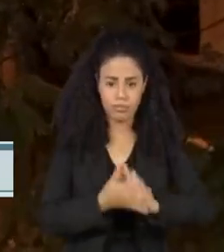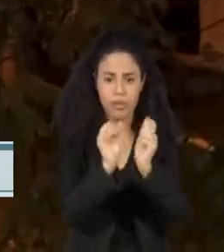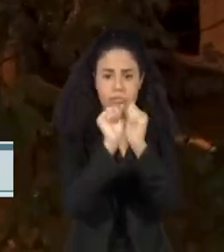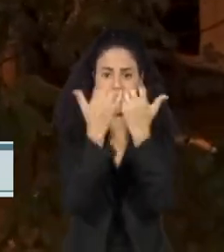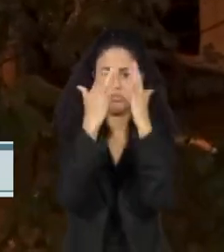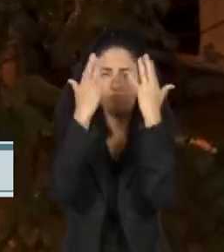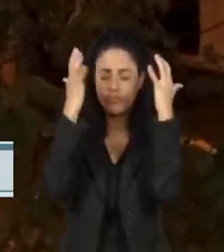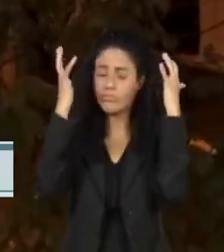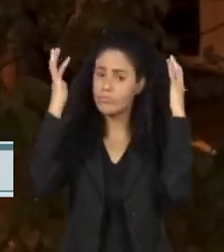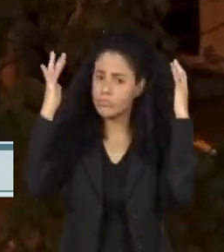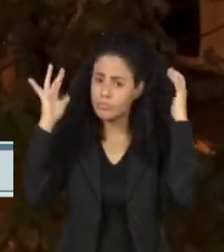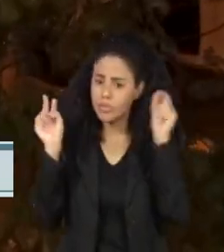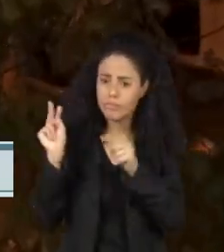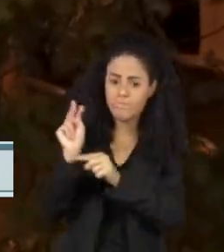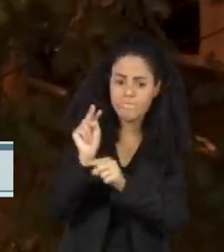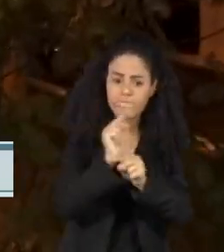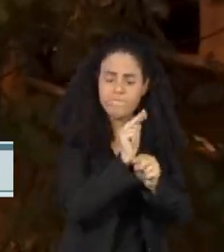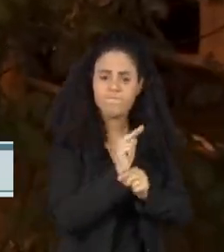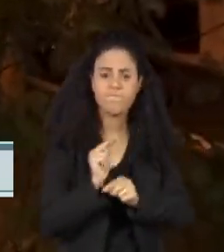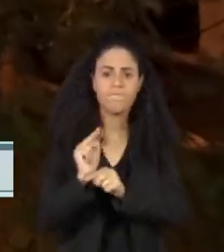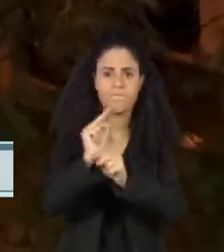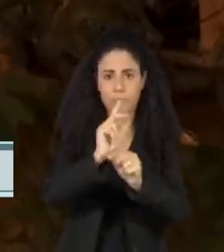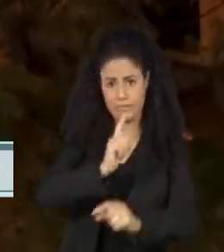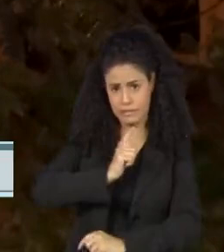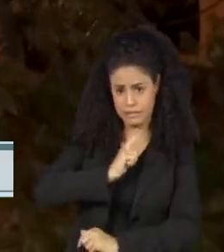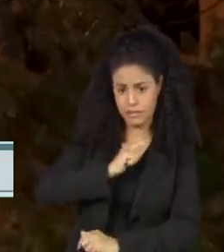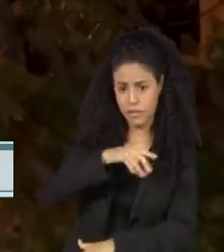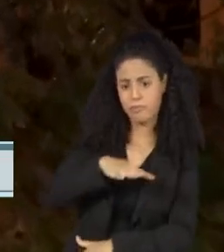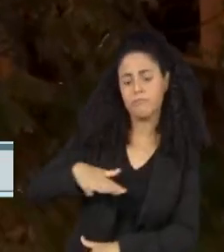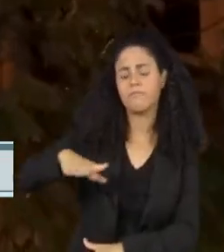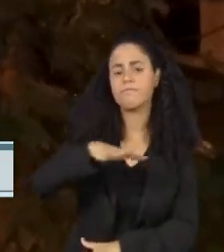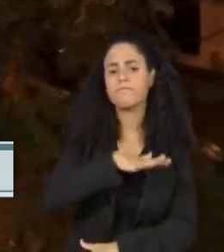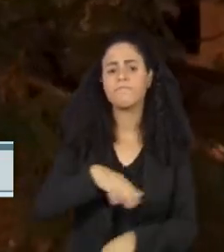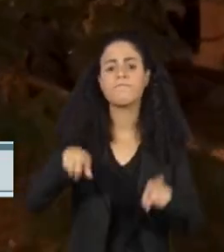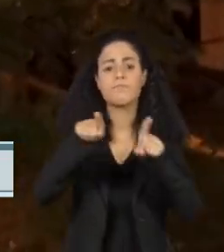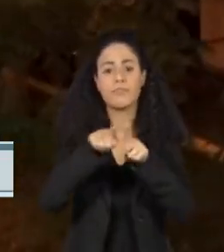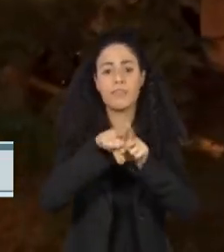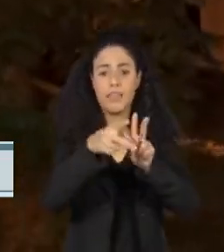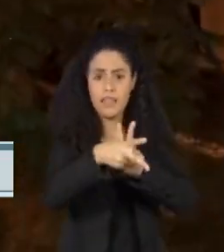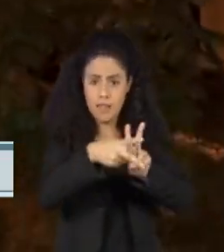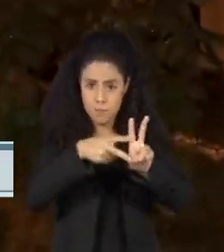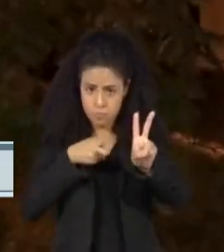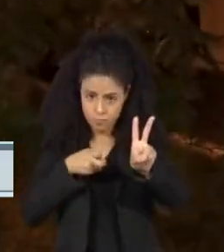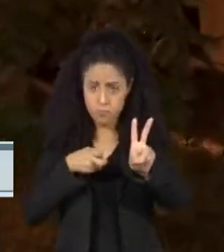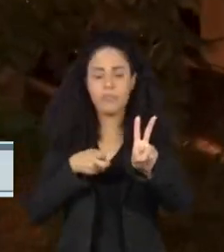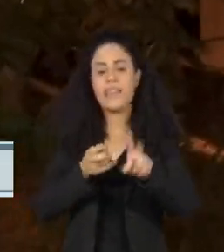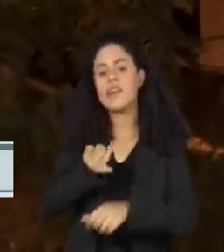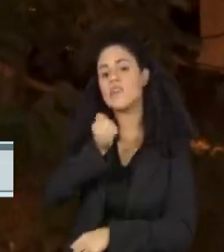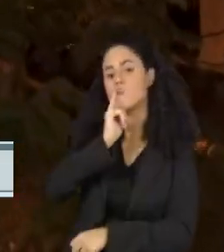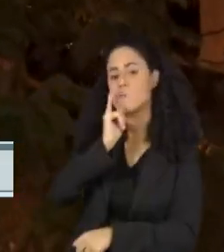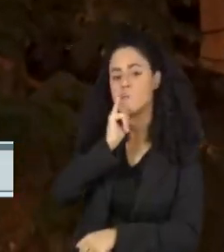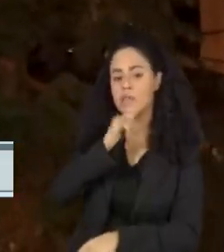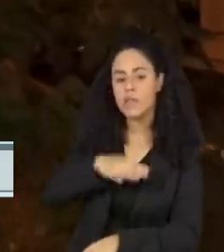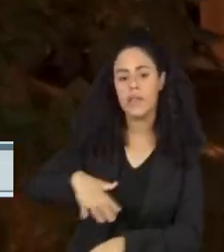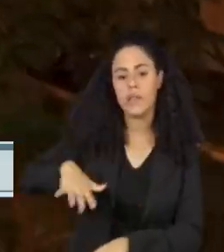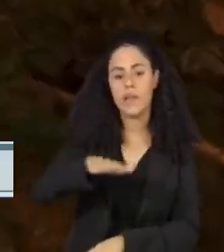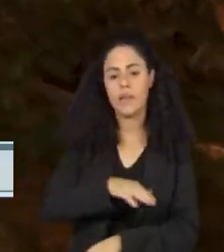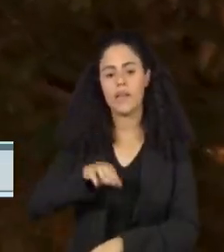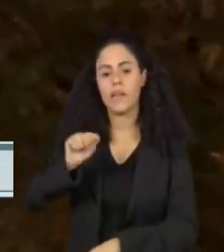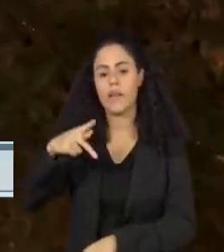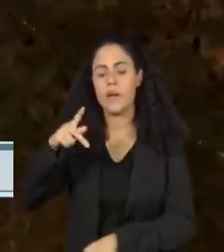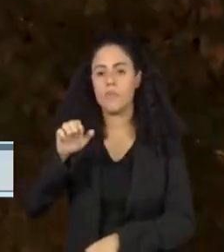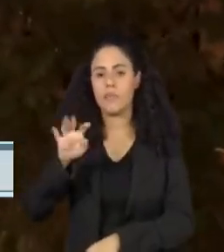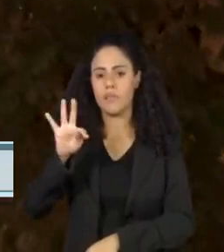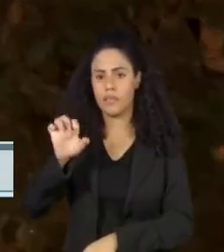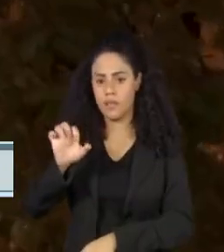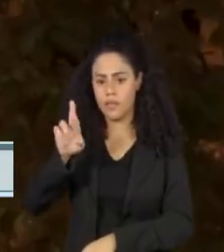extrativistas e das unidades de conservação, também estão as terras indígenas, como foi o caso do território Apiterewa, no